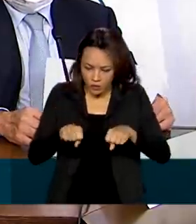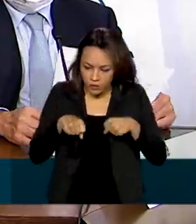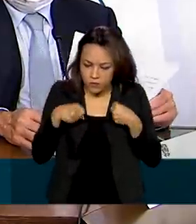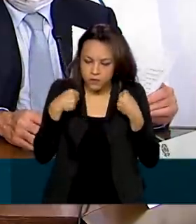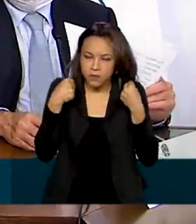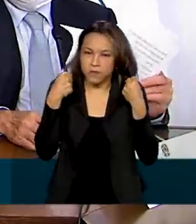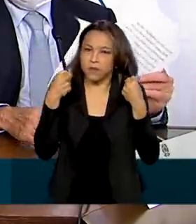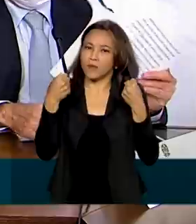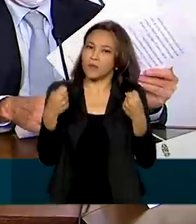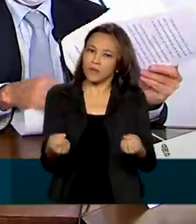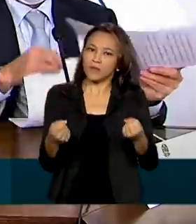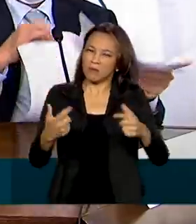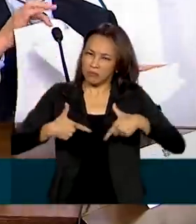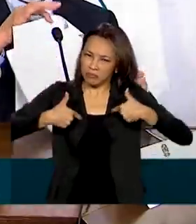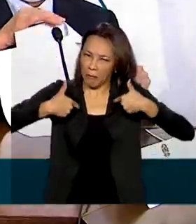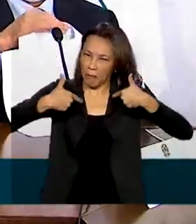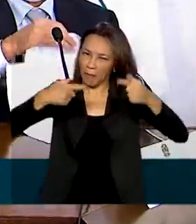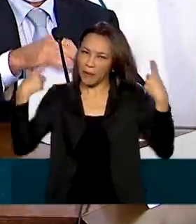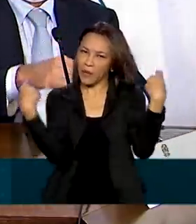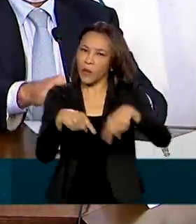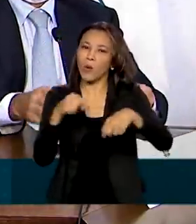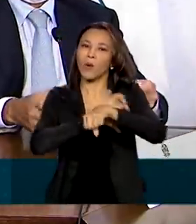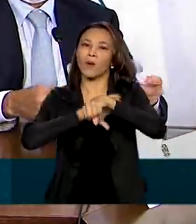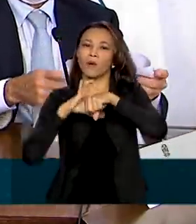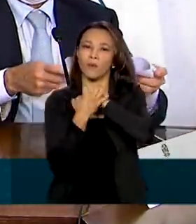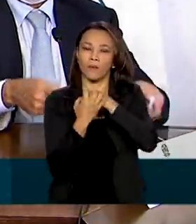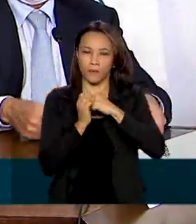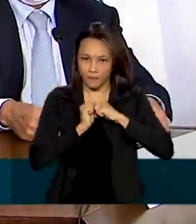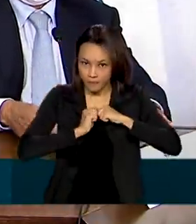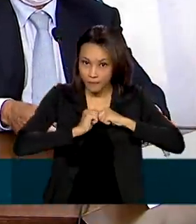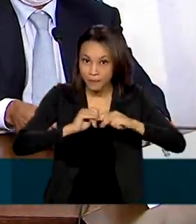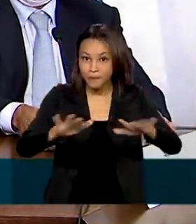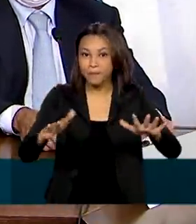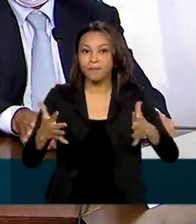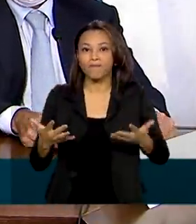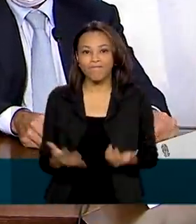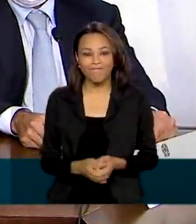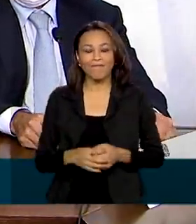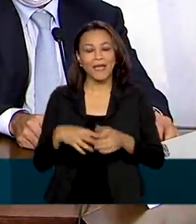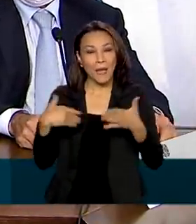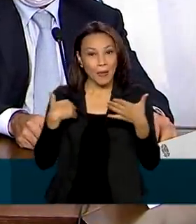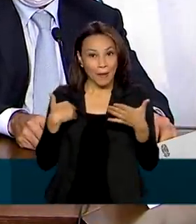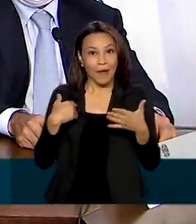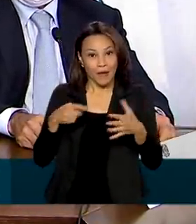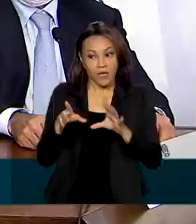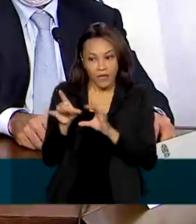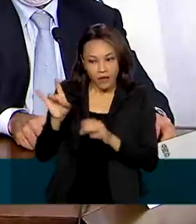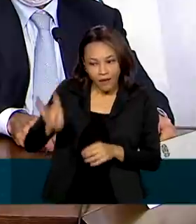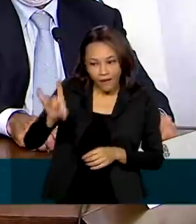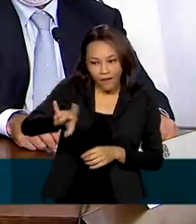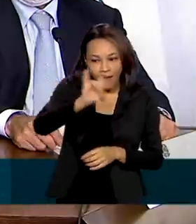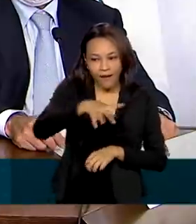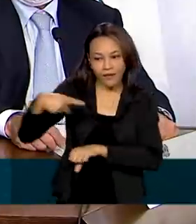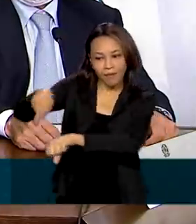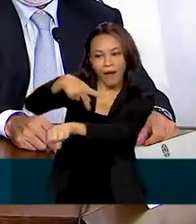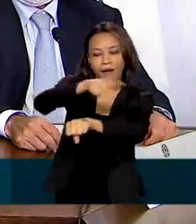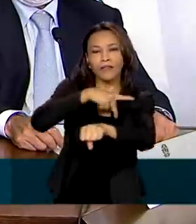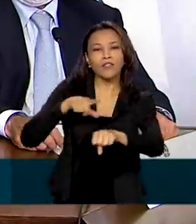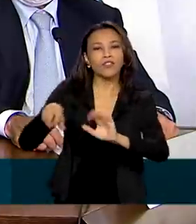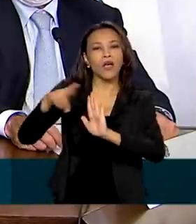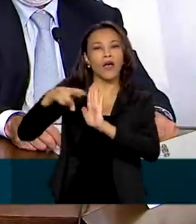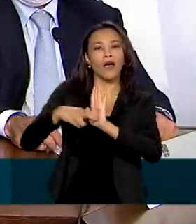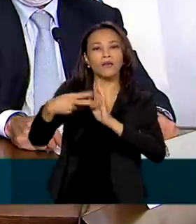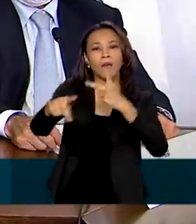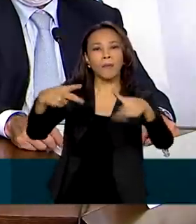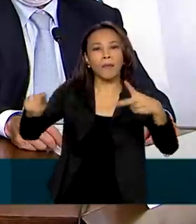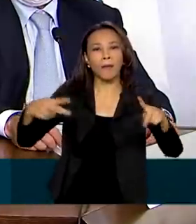nacionais de combate à pandemia. Permitimos que cada país adotasse as medidas comerciais